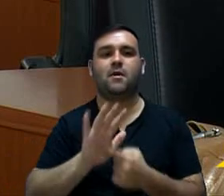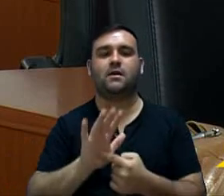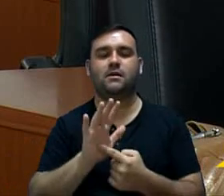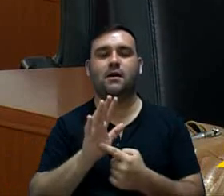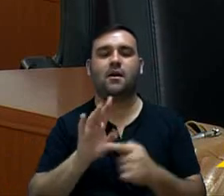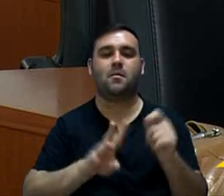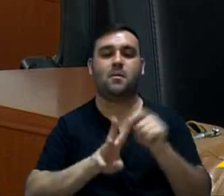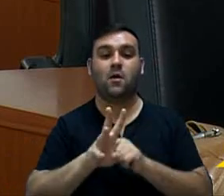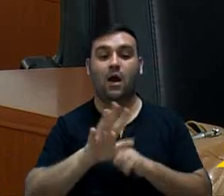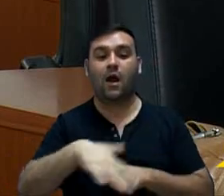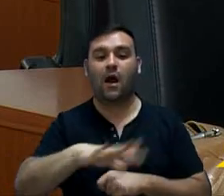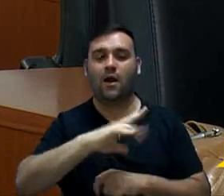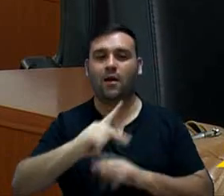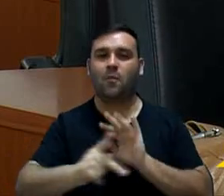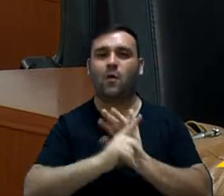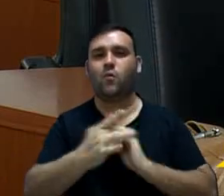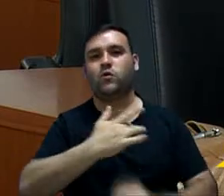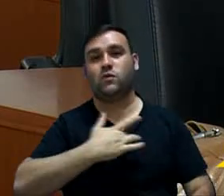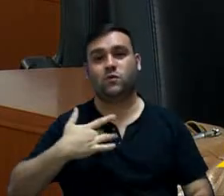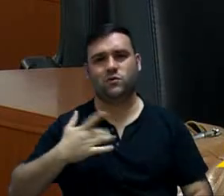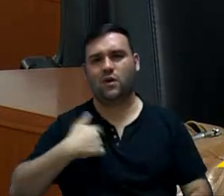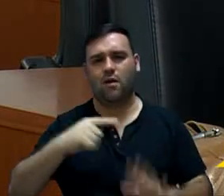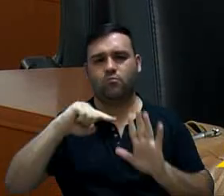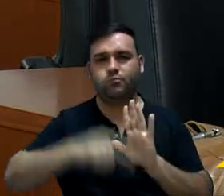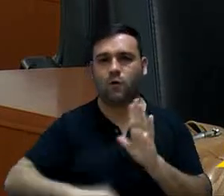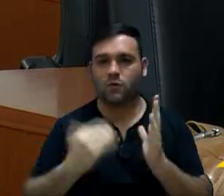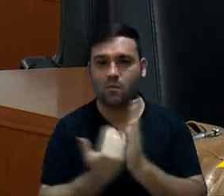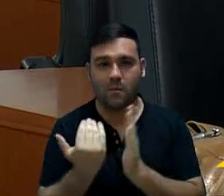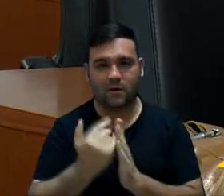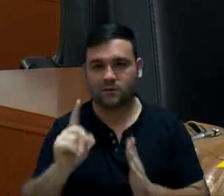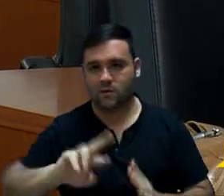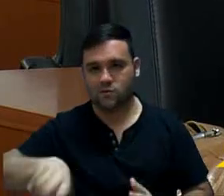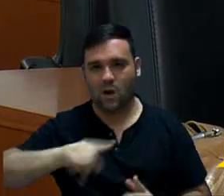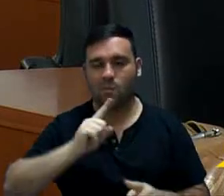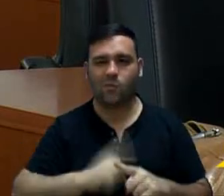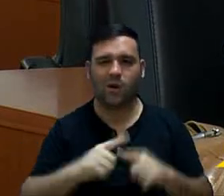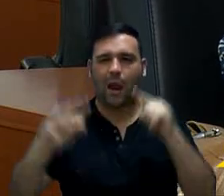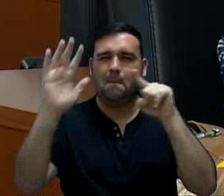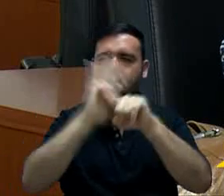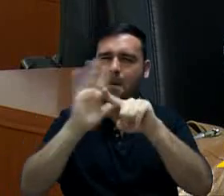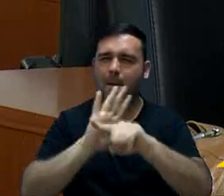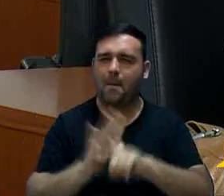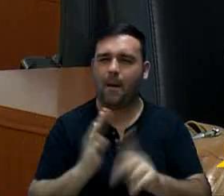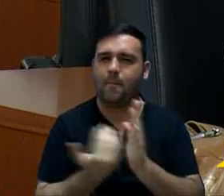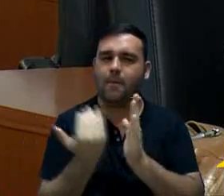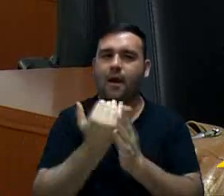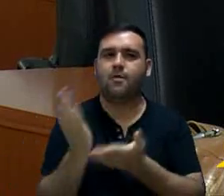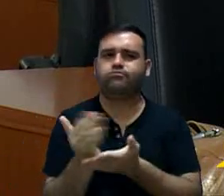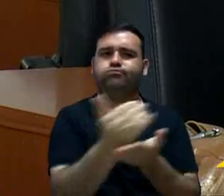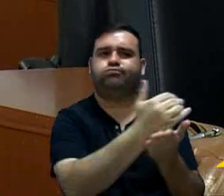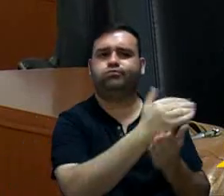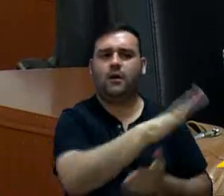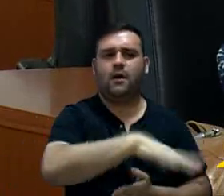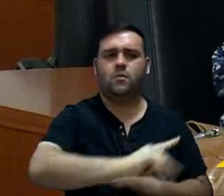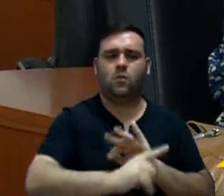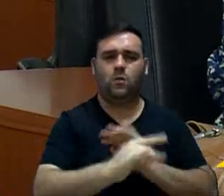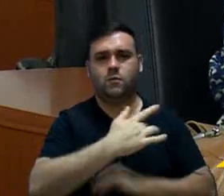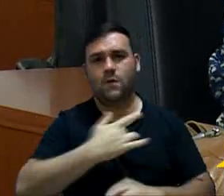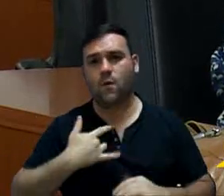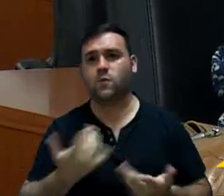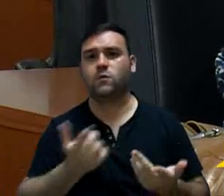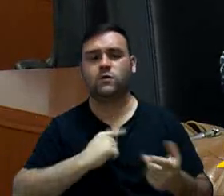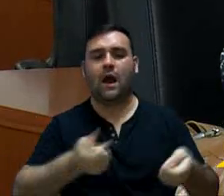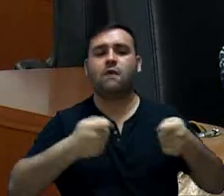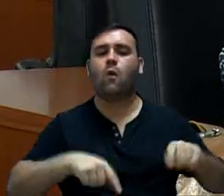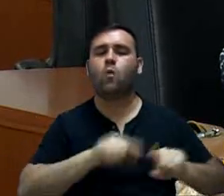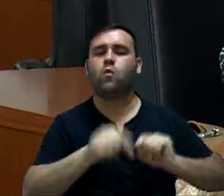quadrimestre da saúde. Então, eu não vou me aprofundar mais, porque eu iria fazer a pergunta sobre a arrecadação da saúde, o que nós recebemos,